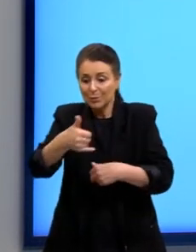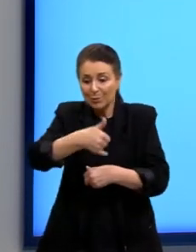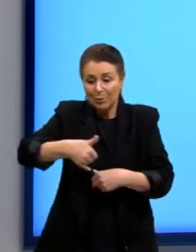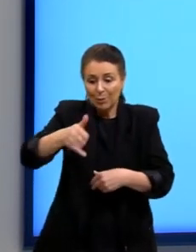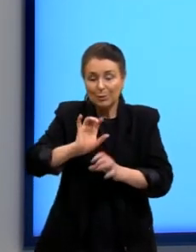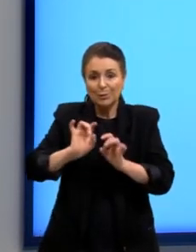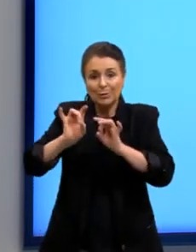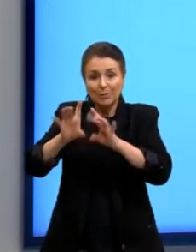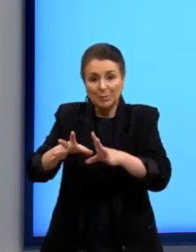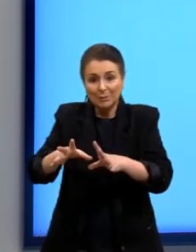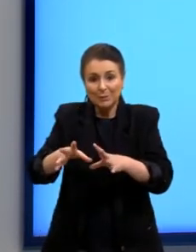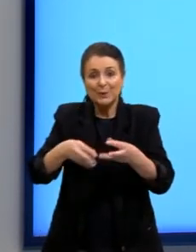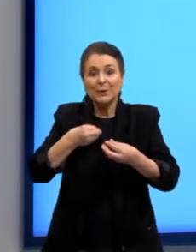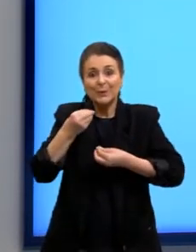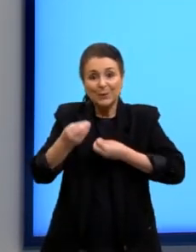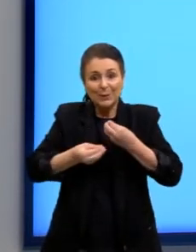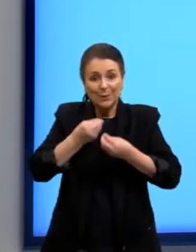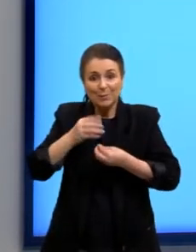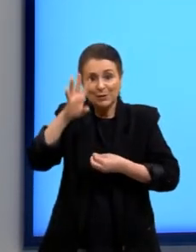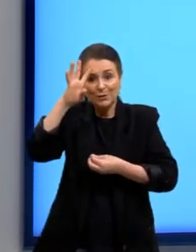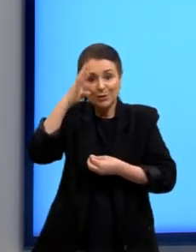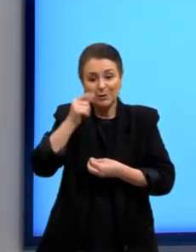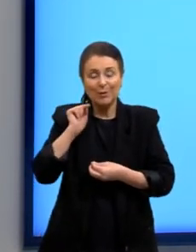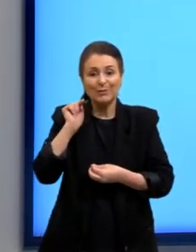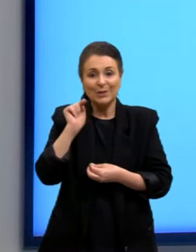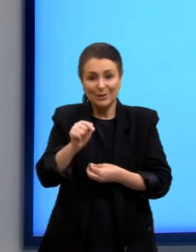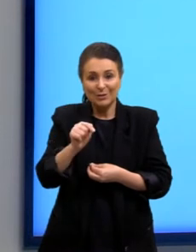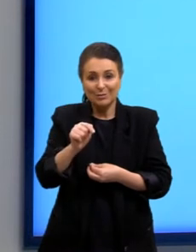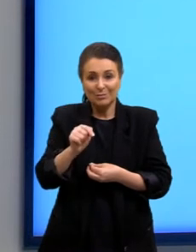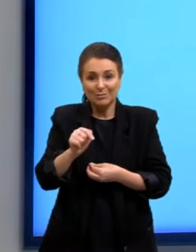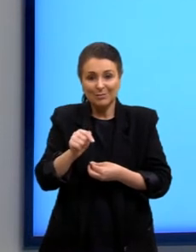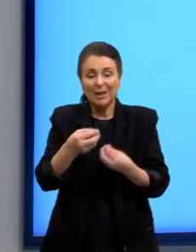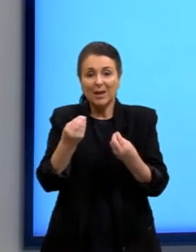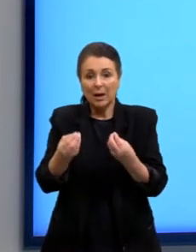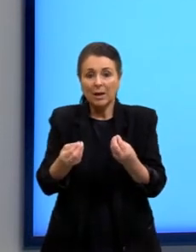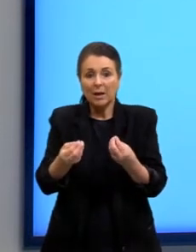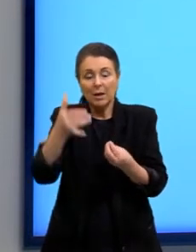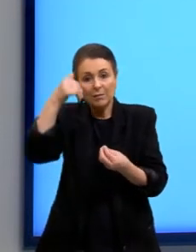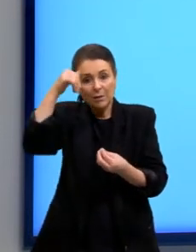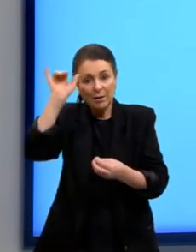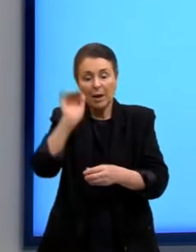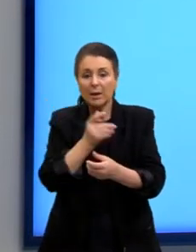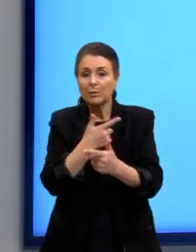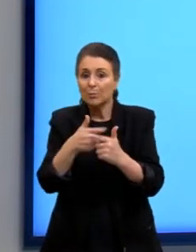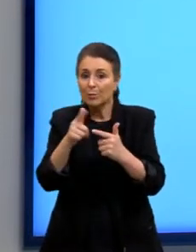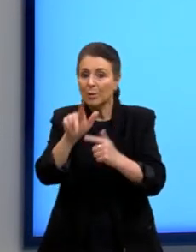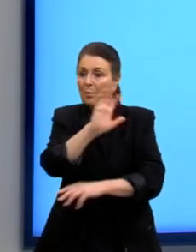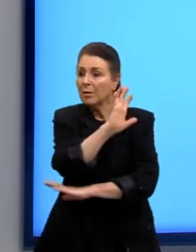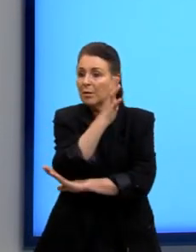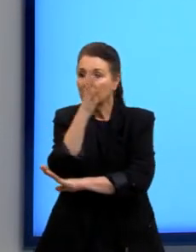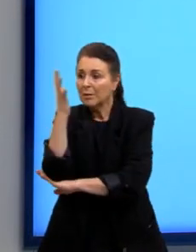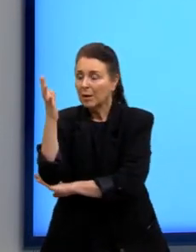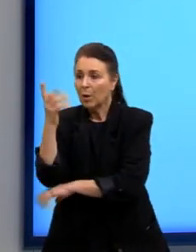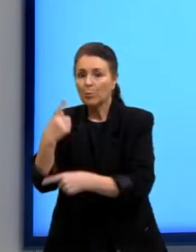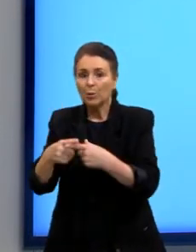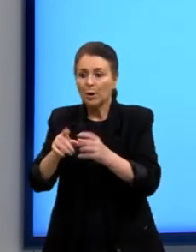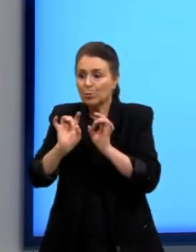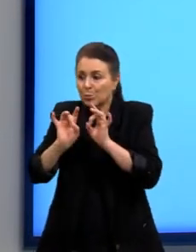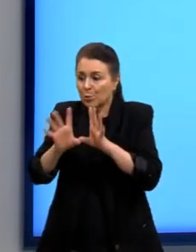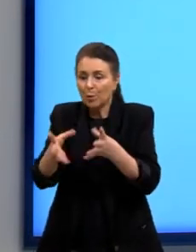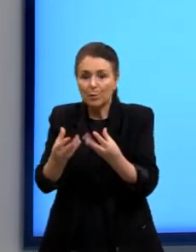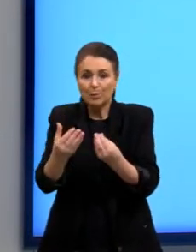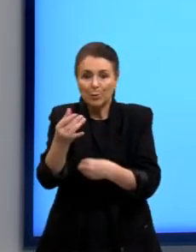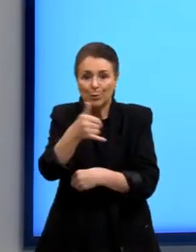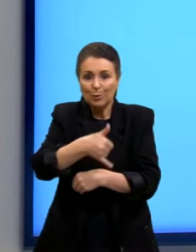de hoje, como a gente pode resolver esse passivo ambiental, essa grande geração de resíduos através de uma